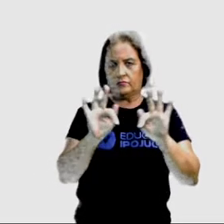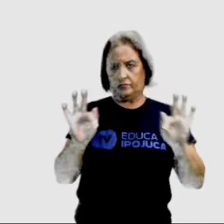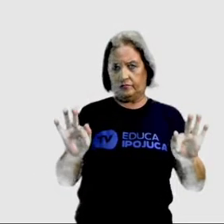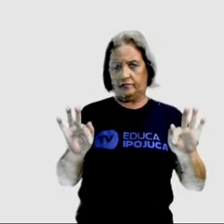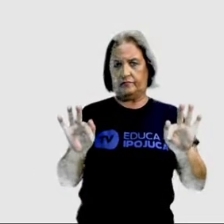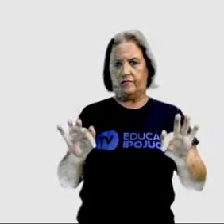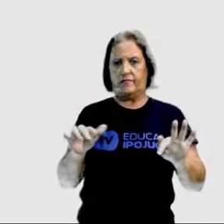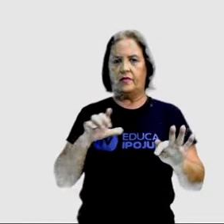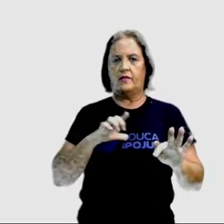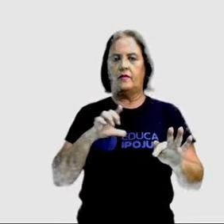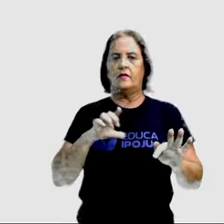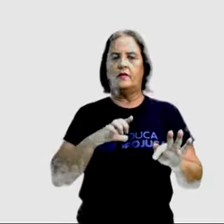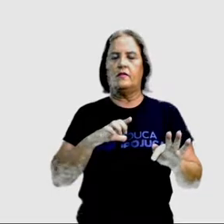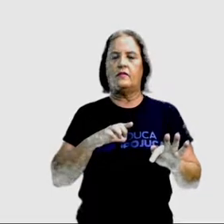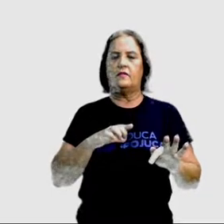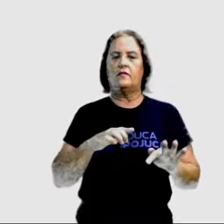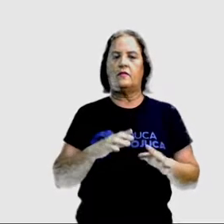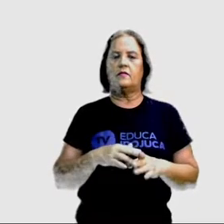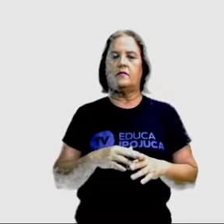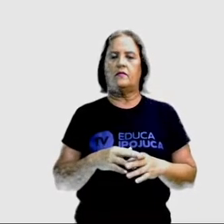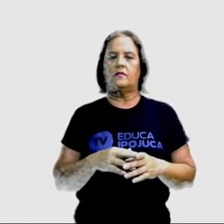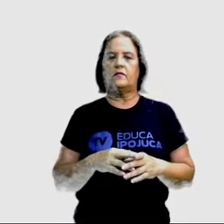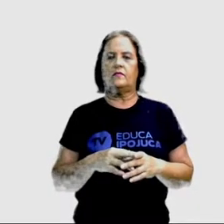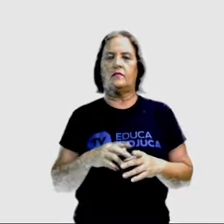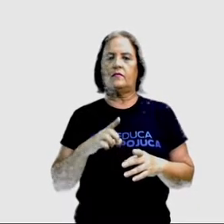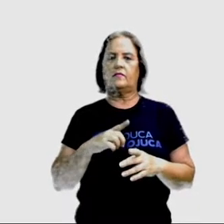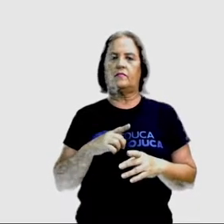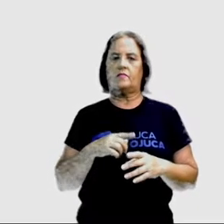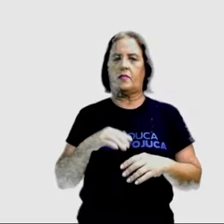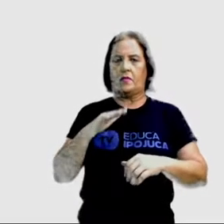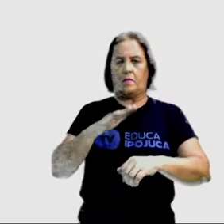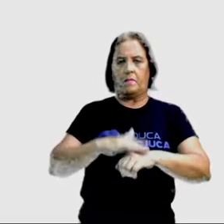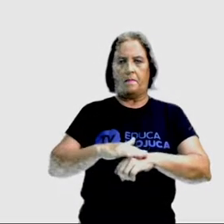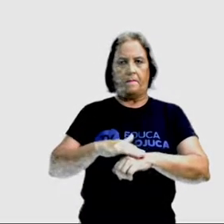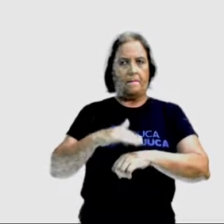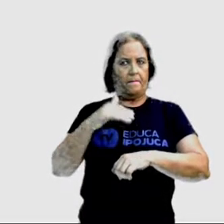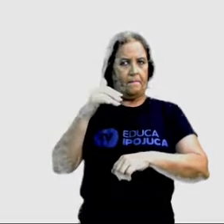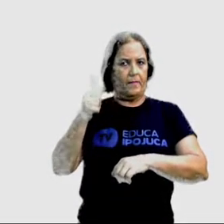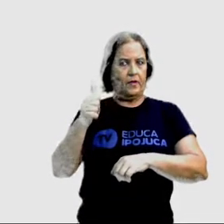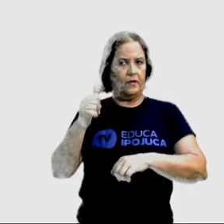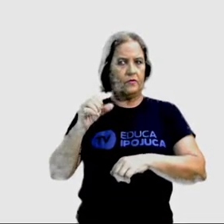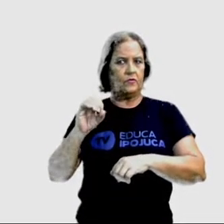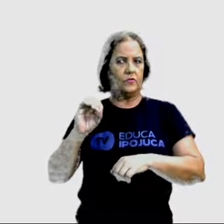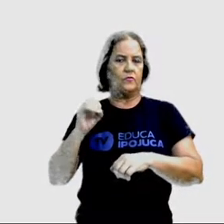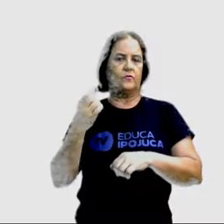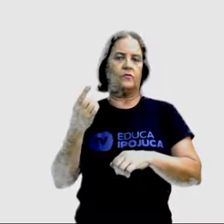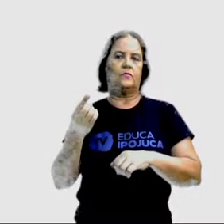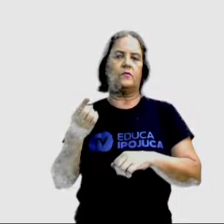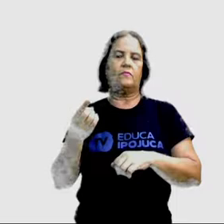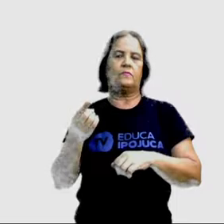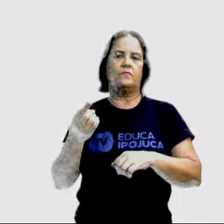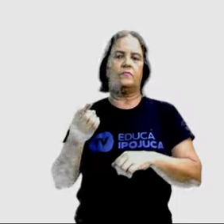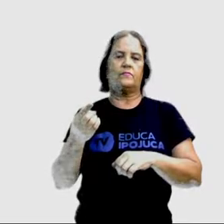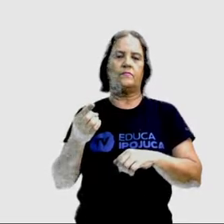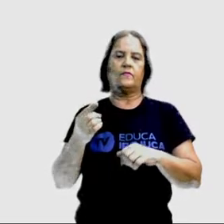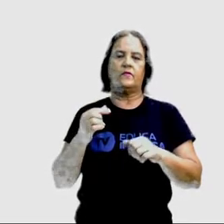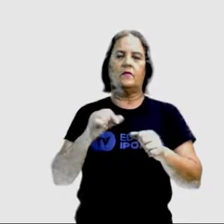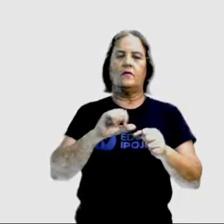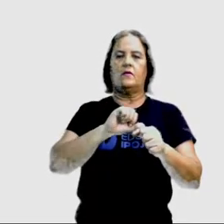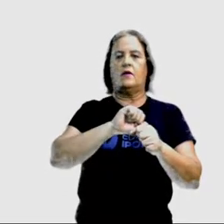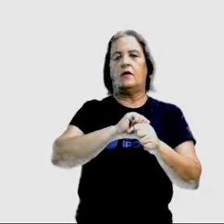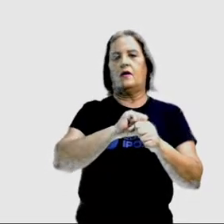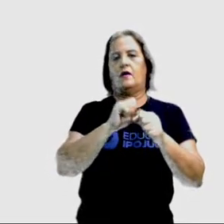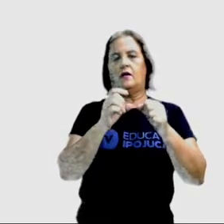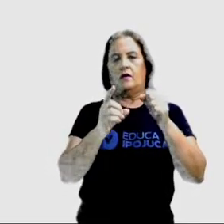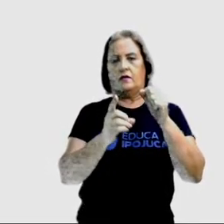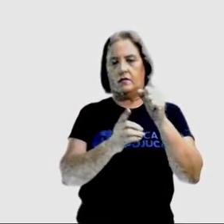temos aqui a expressão the most, para indicar o mais, ou a mais, e depois eu coloco o adjetivo, ok?